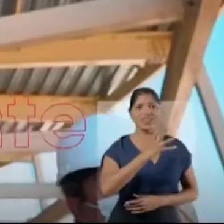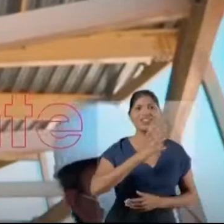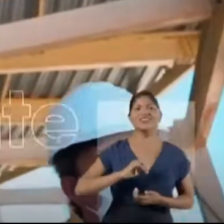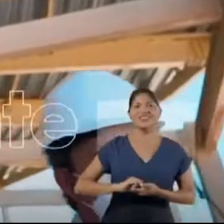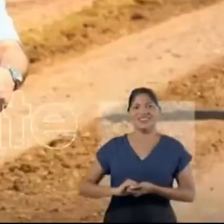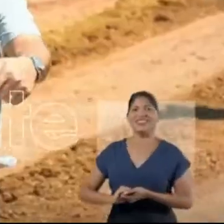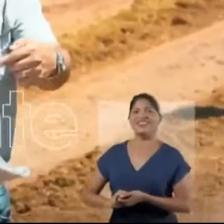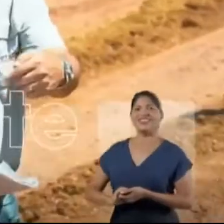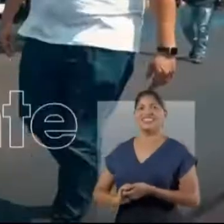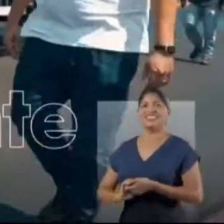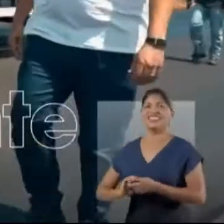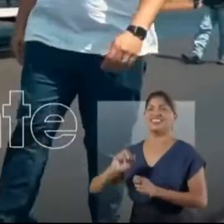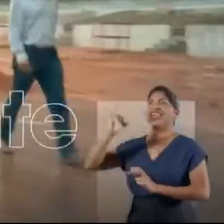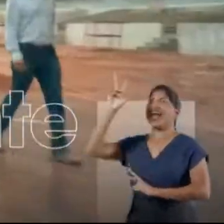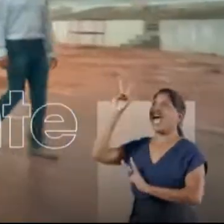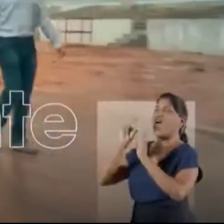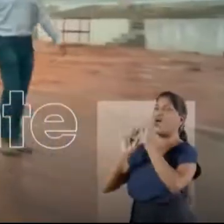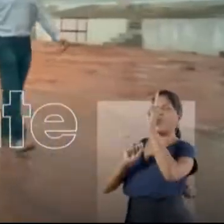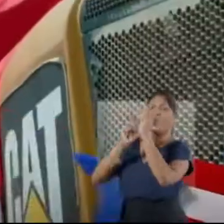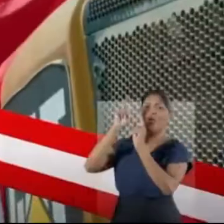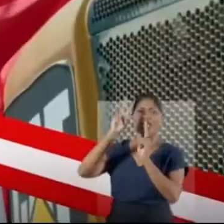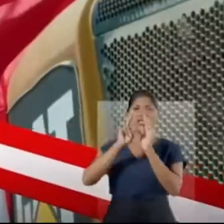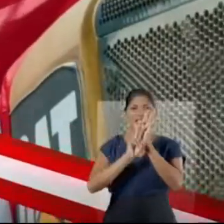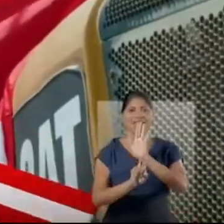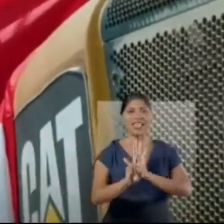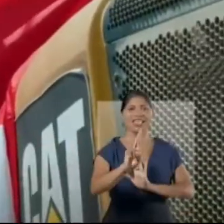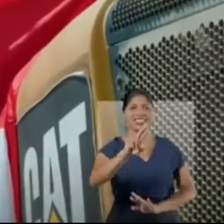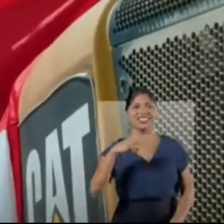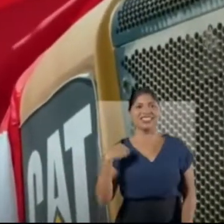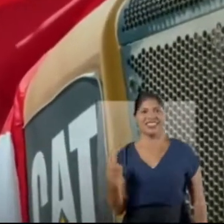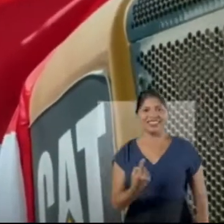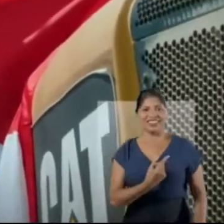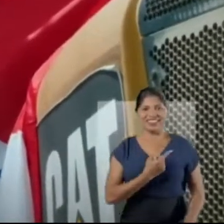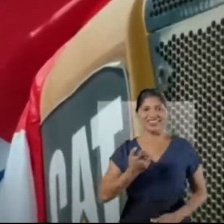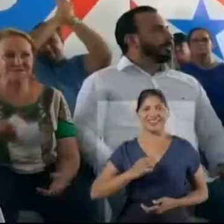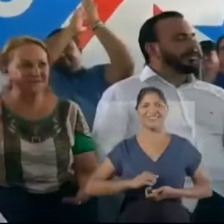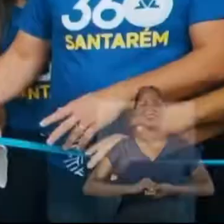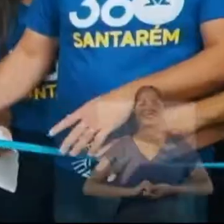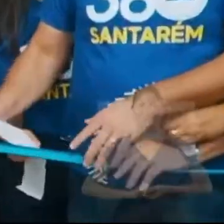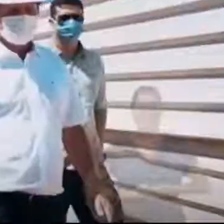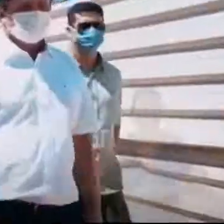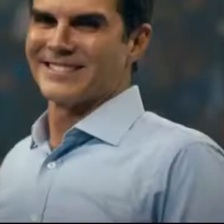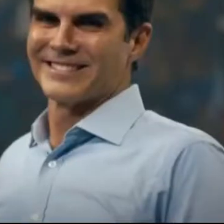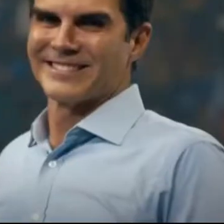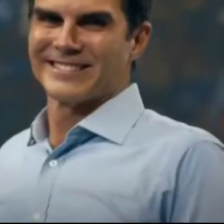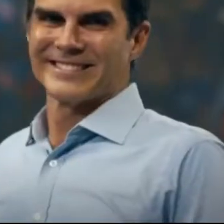É Elde novamente. A estrela da gente.